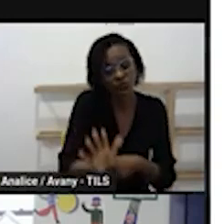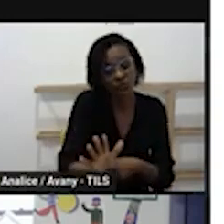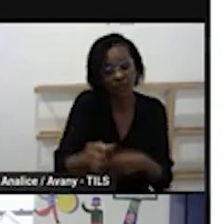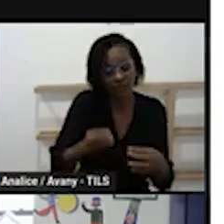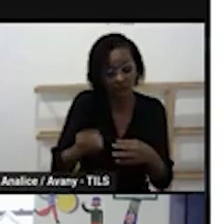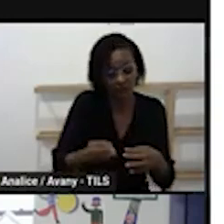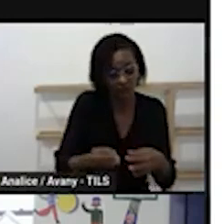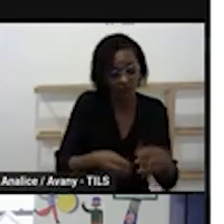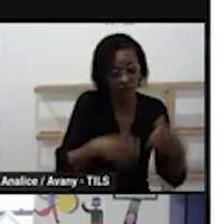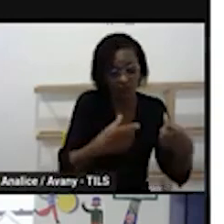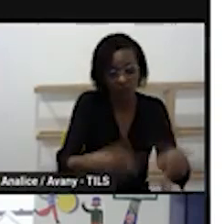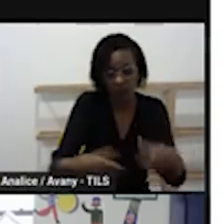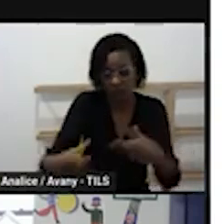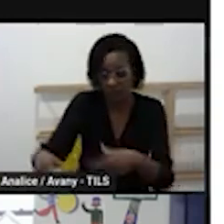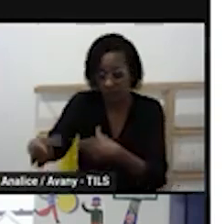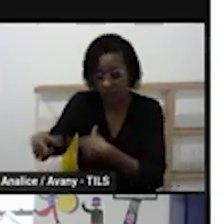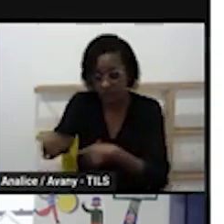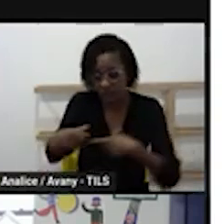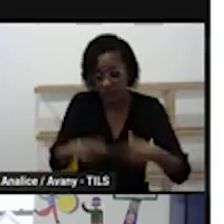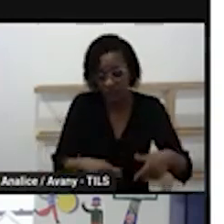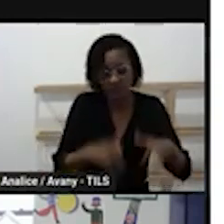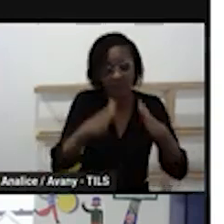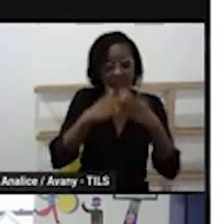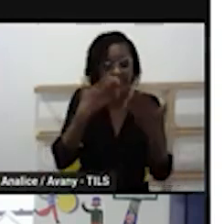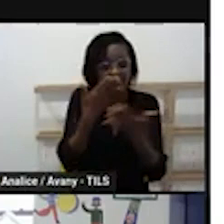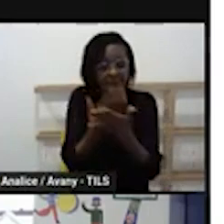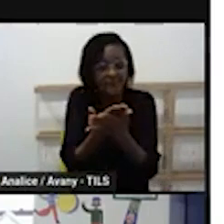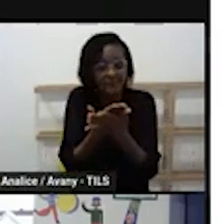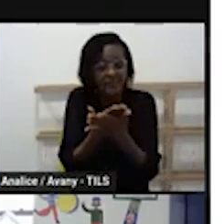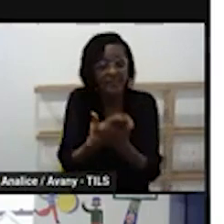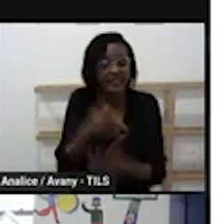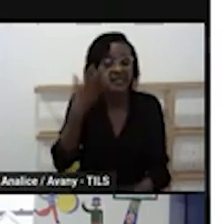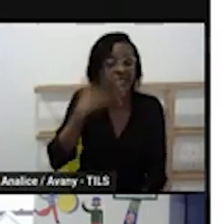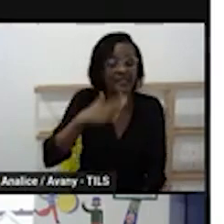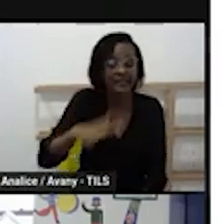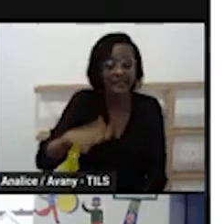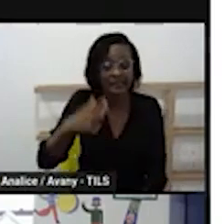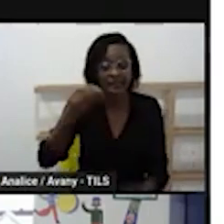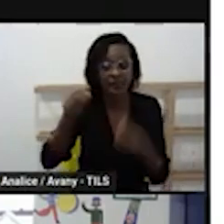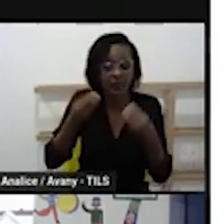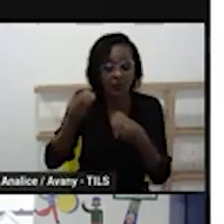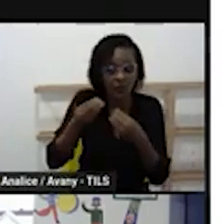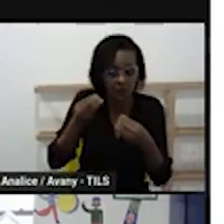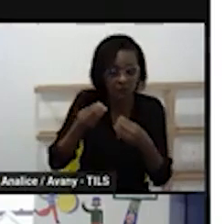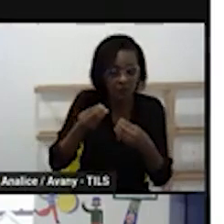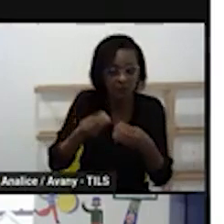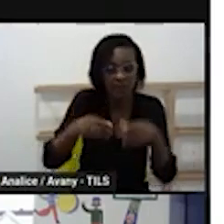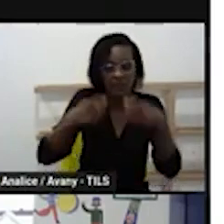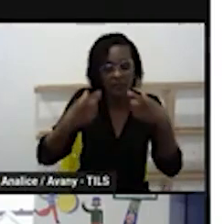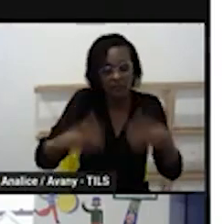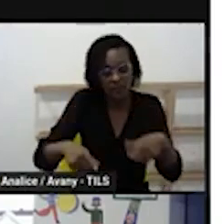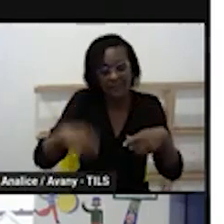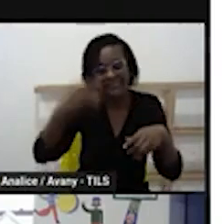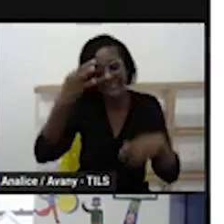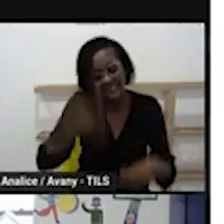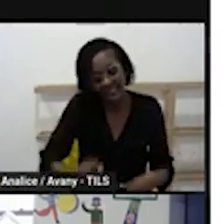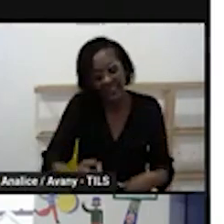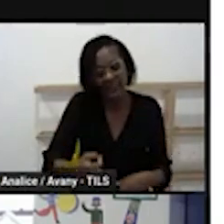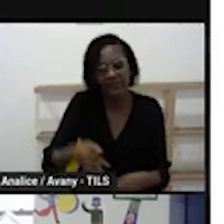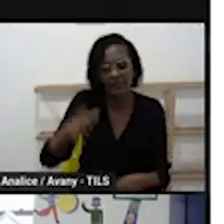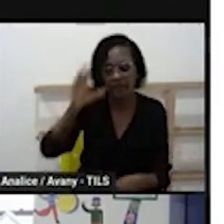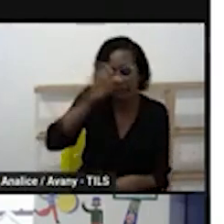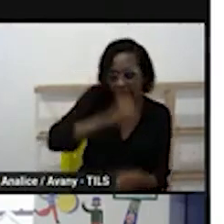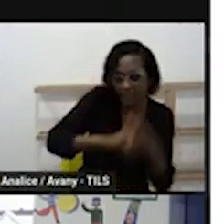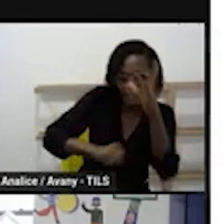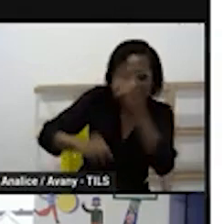ele está para a comunidade que ele vive então o projeto tem mais o teu cunho social no final com o empreendimento né e